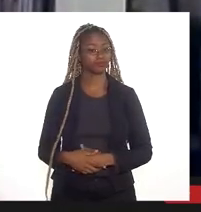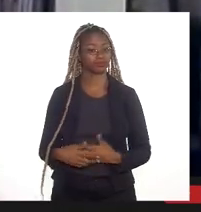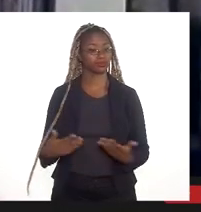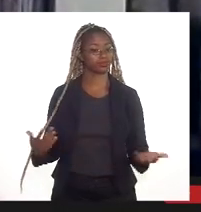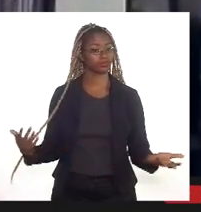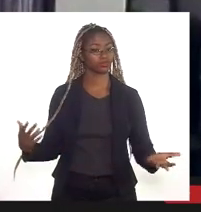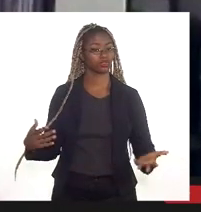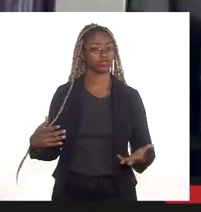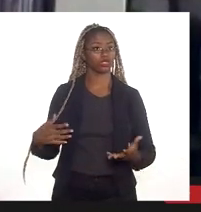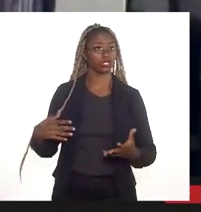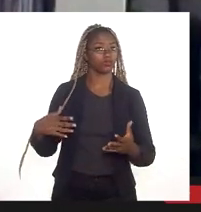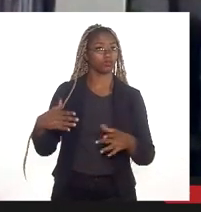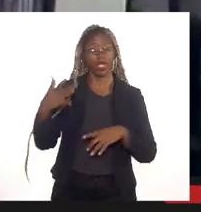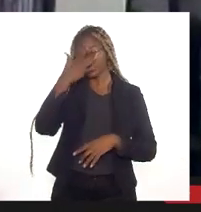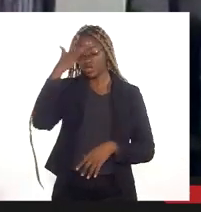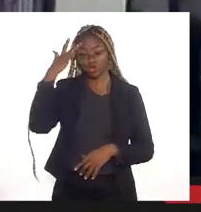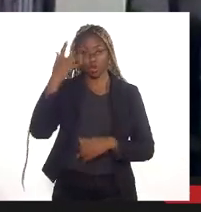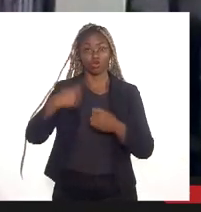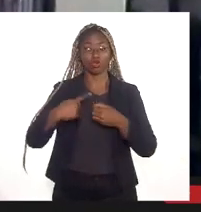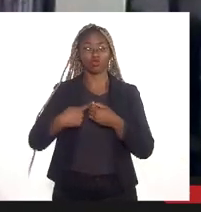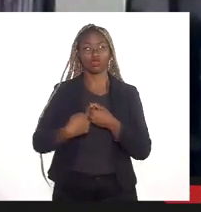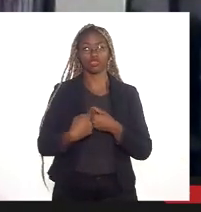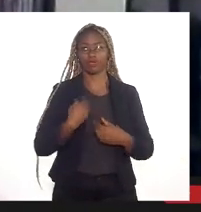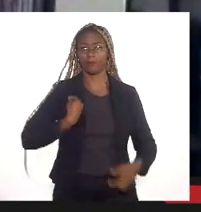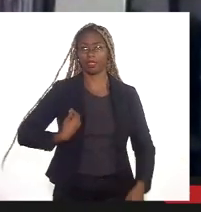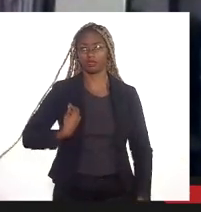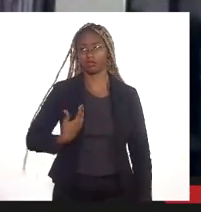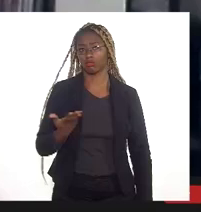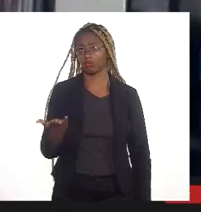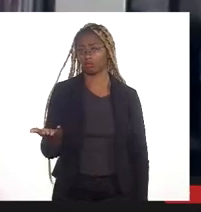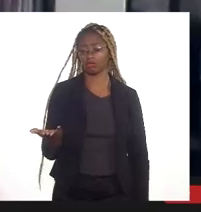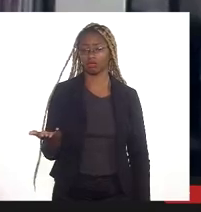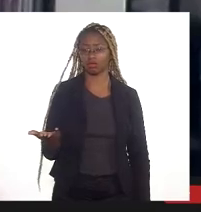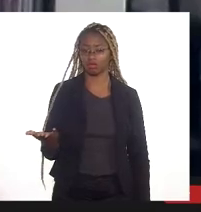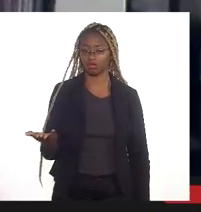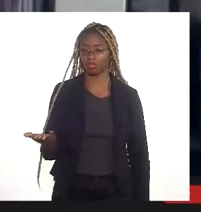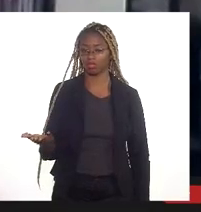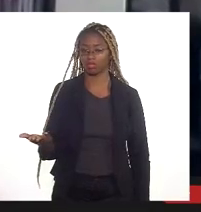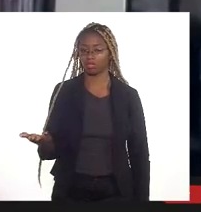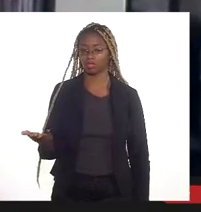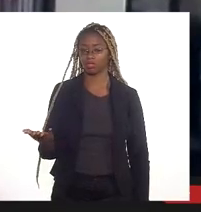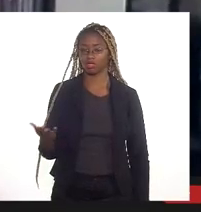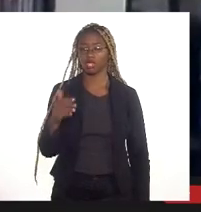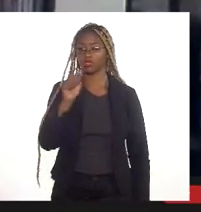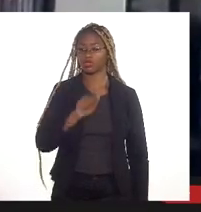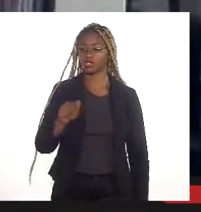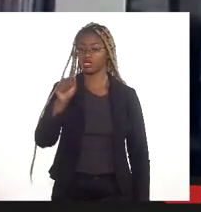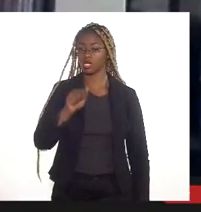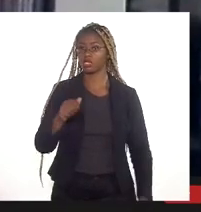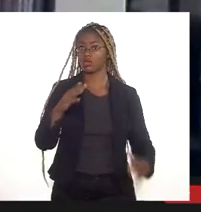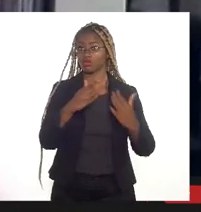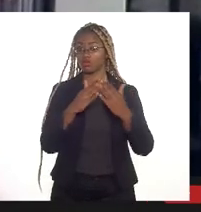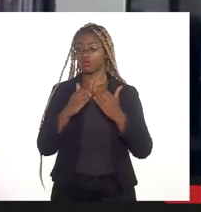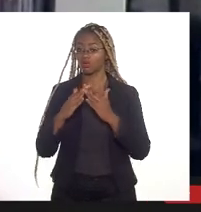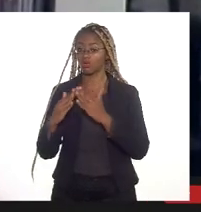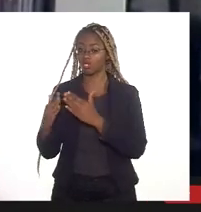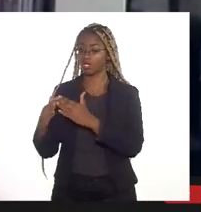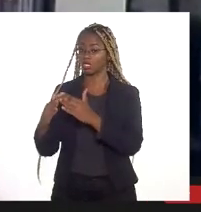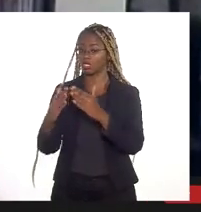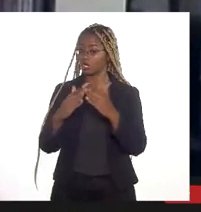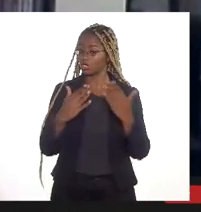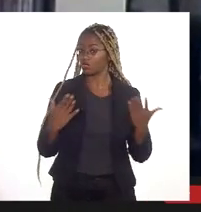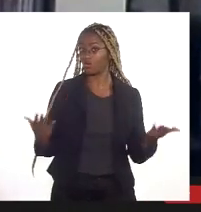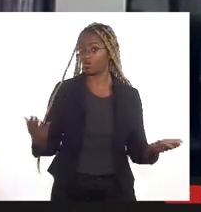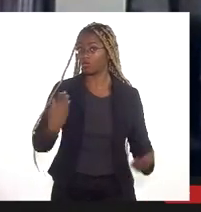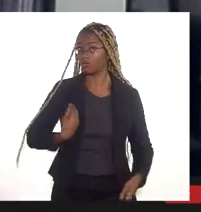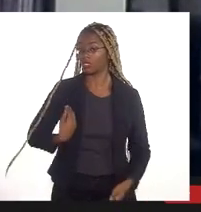municipais, está participando, está participando associações de moradores, está